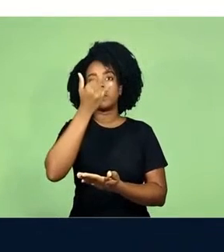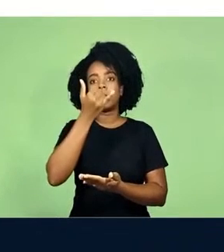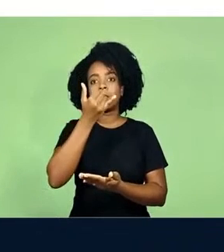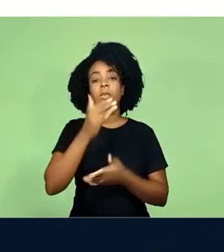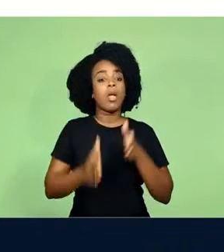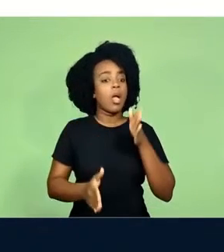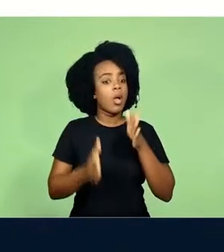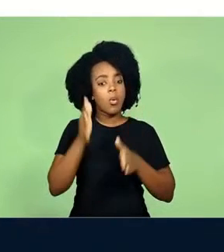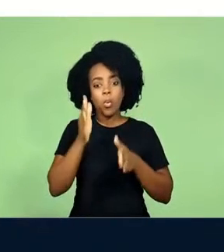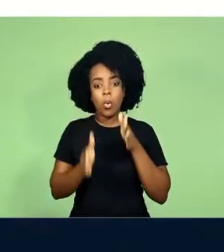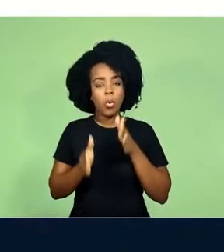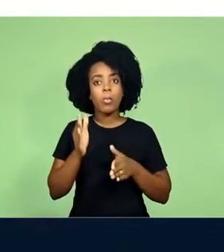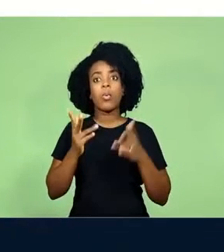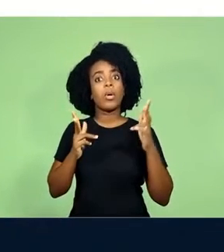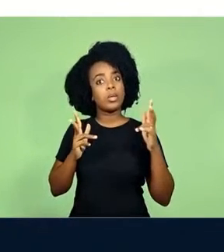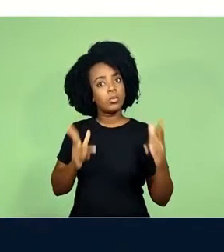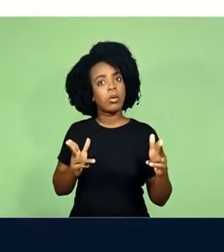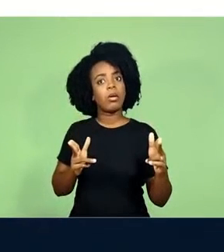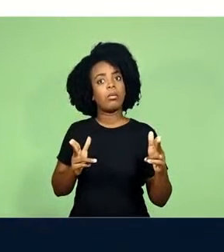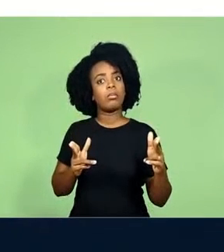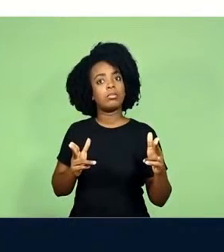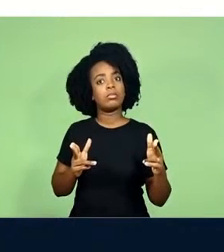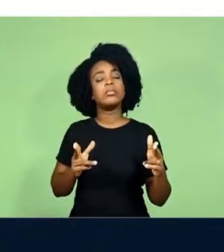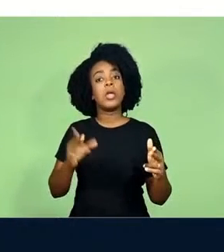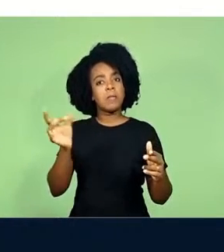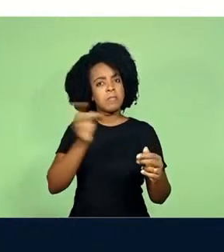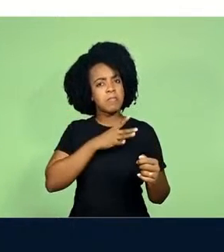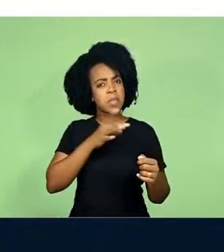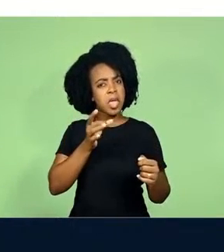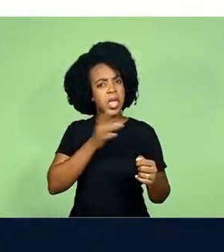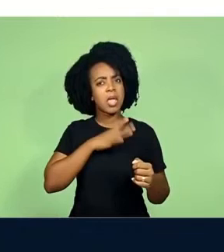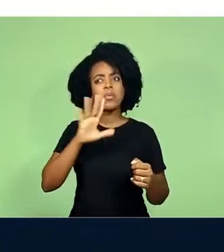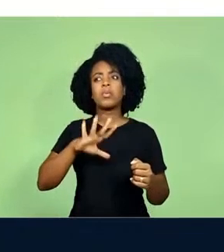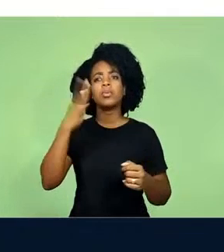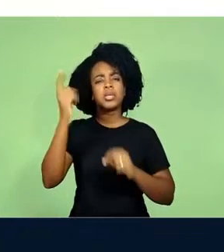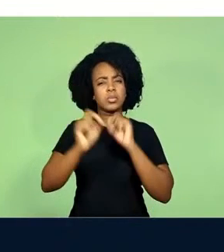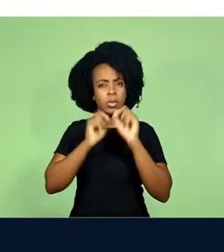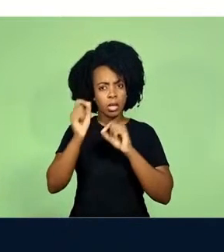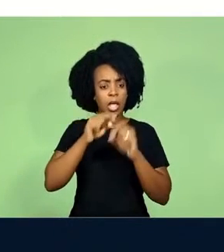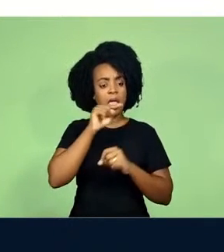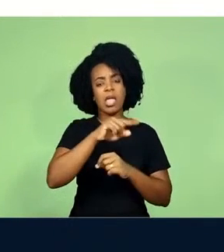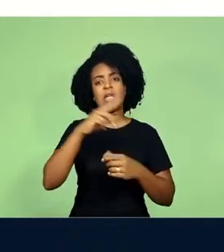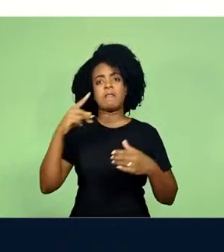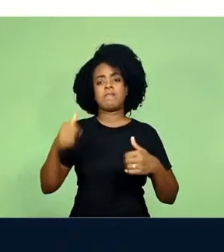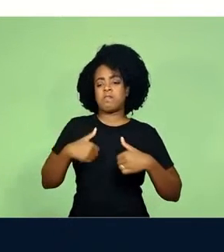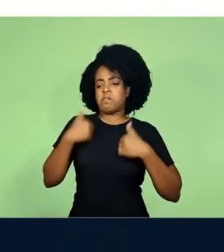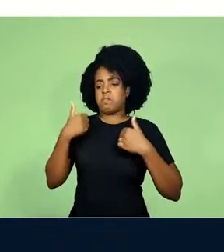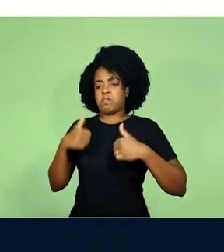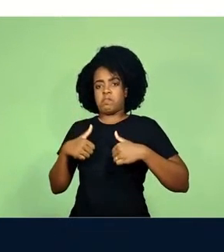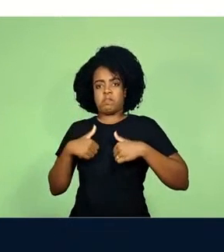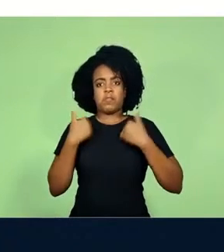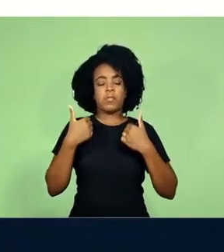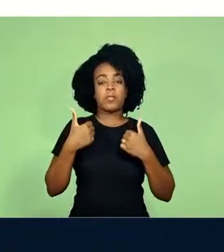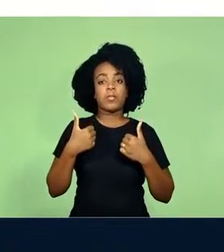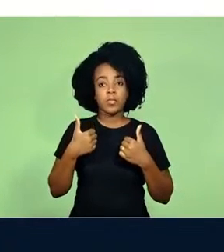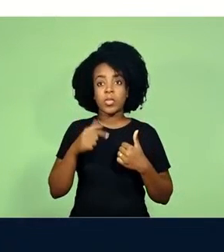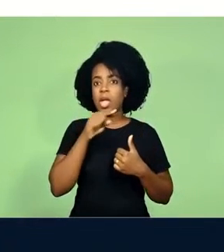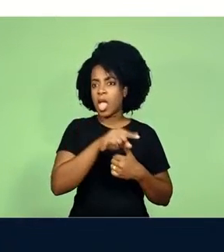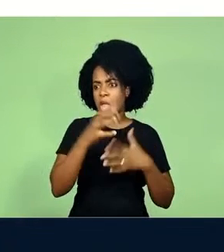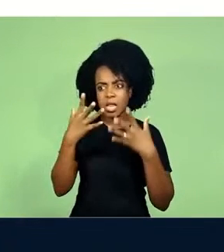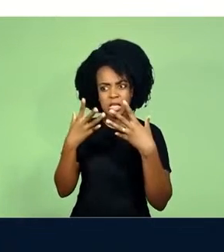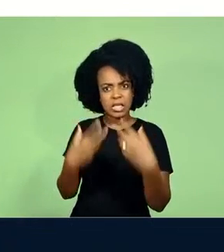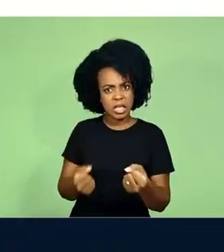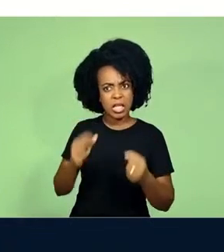acaba por cometer um erro em sua arrogância. E não pode aceitar que os humanos assumam o controle da